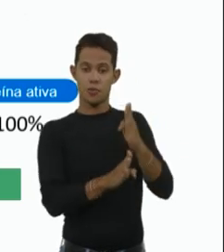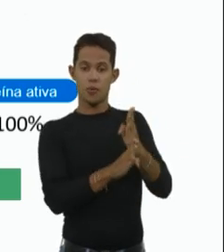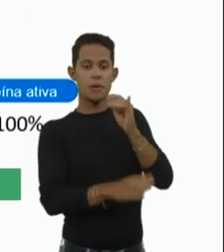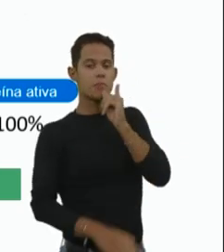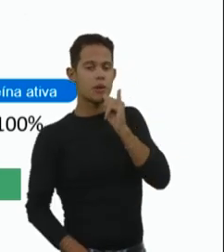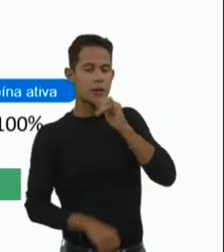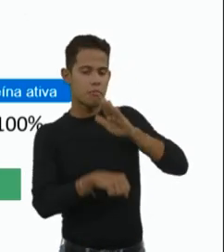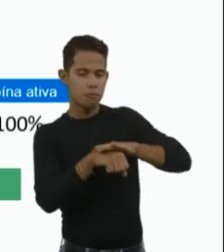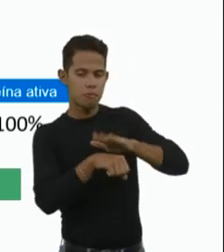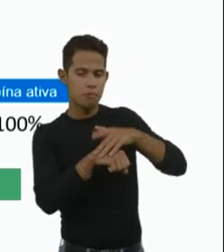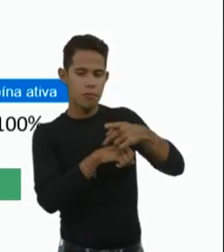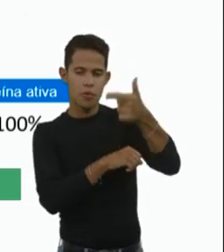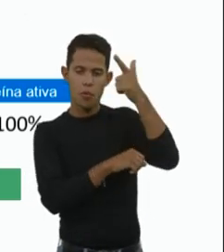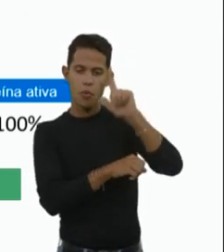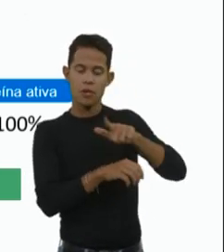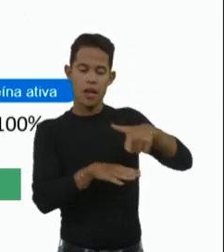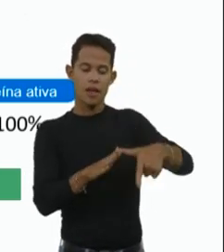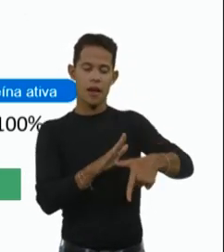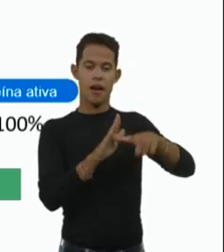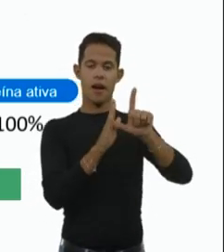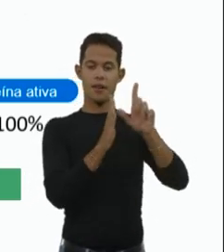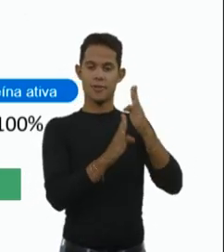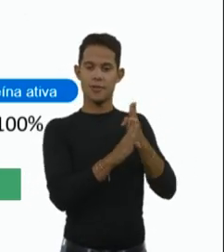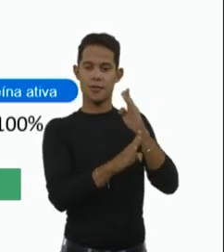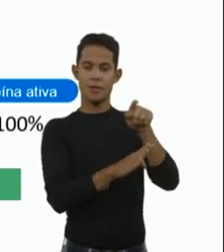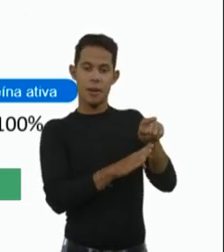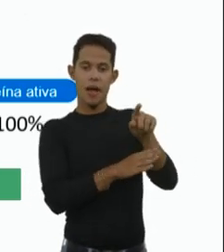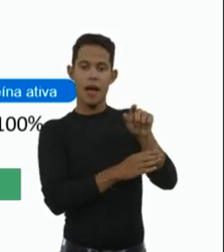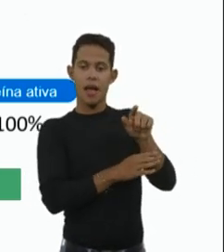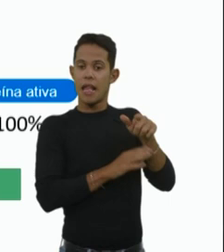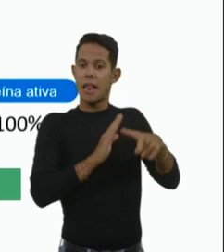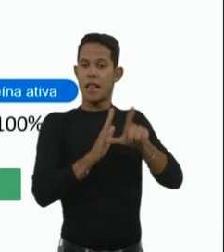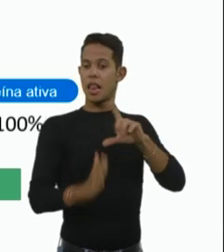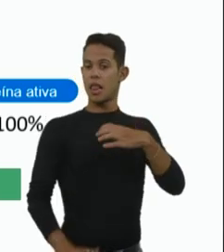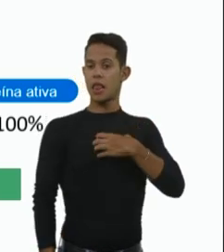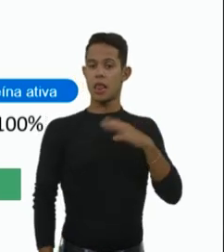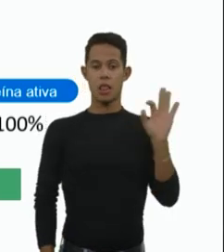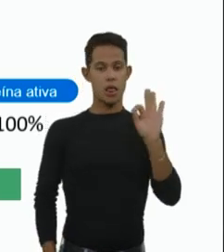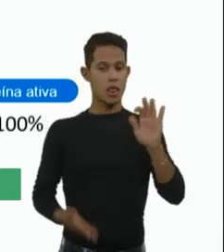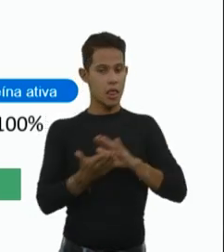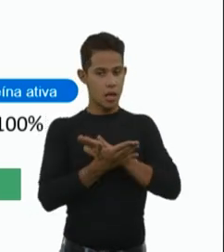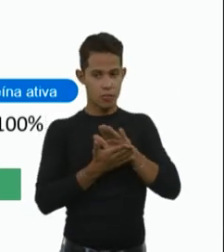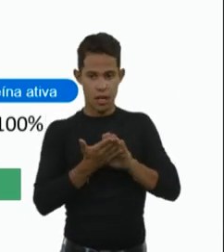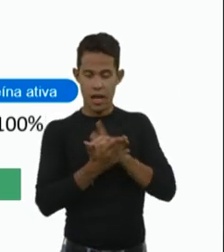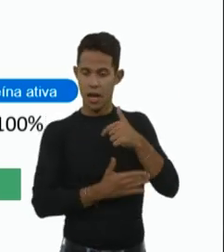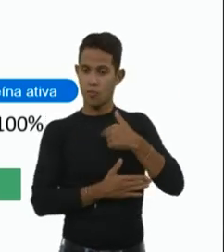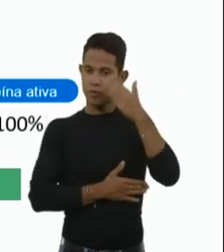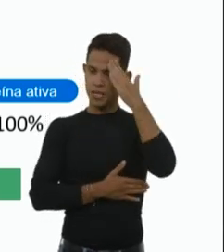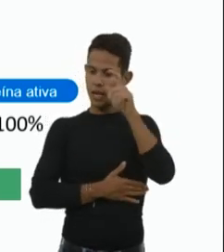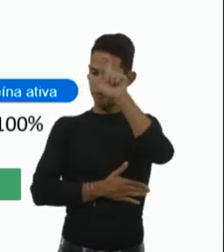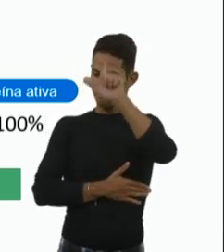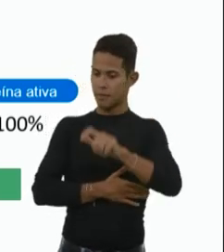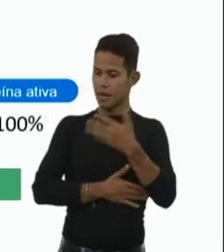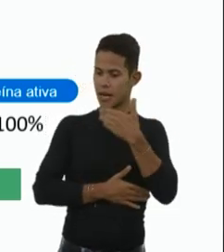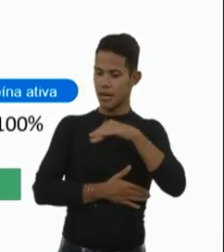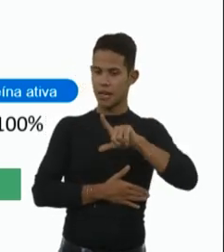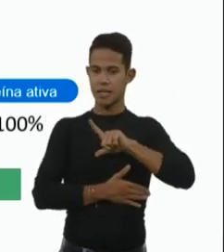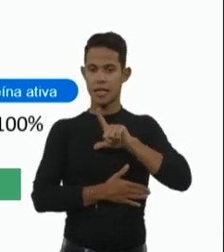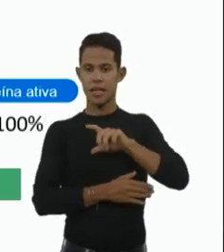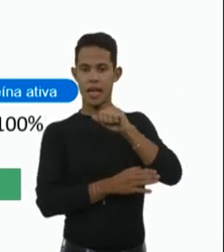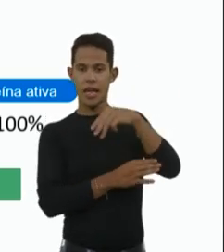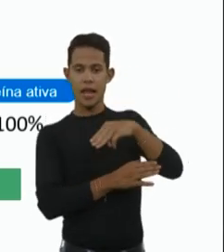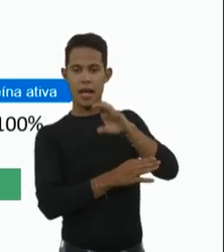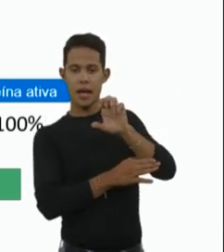diagnóstico numa fase bem precoce ou pré-assintomática. Eu sei que a criança tem AMI e eu sei o número de cópias de